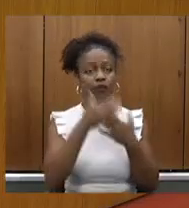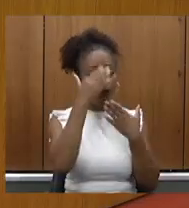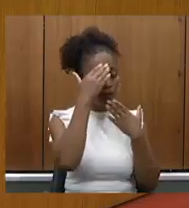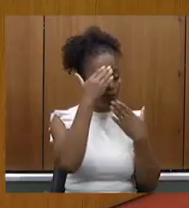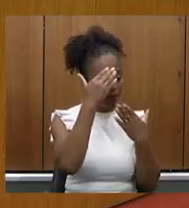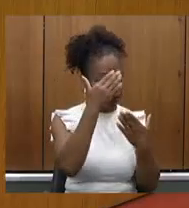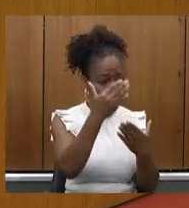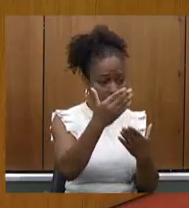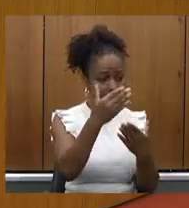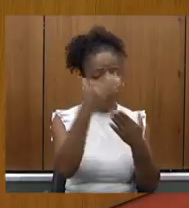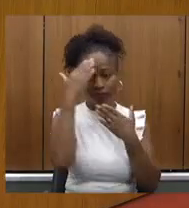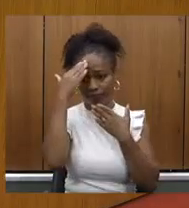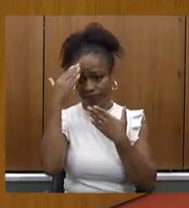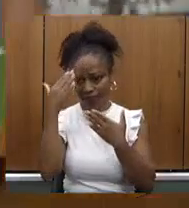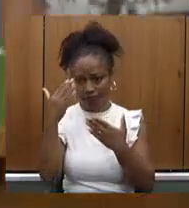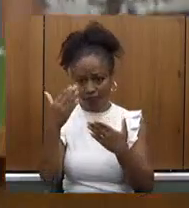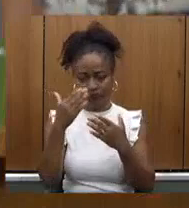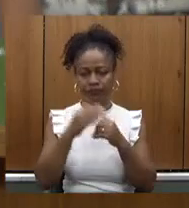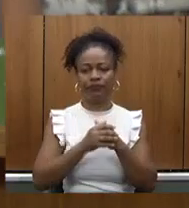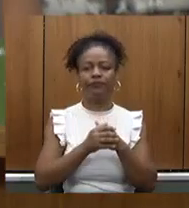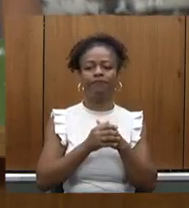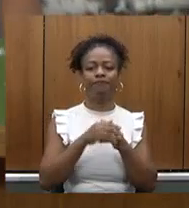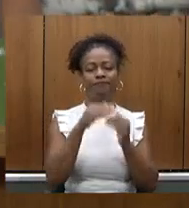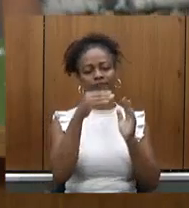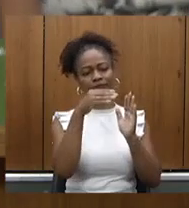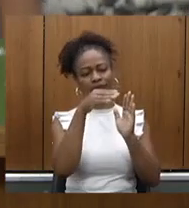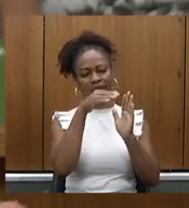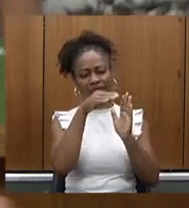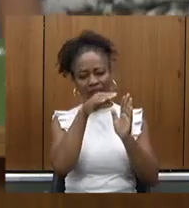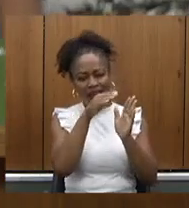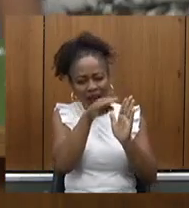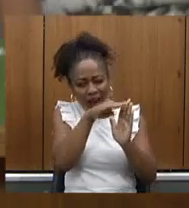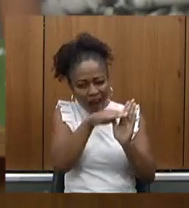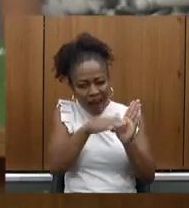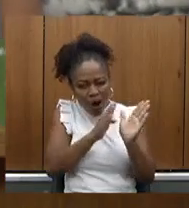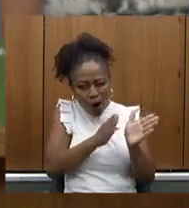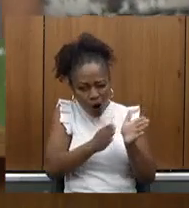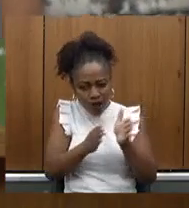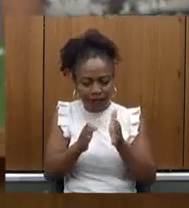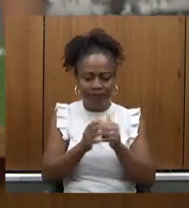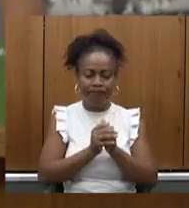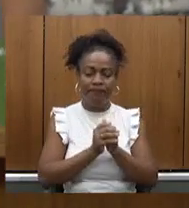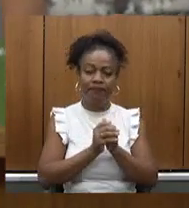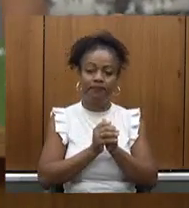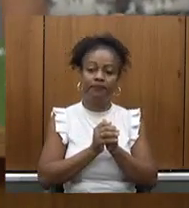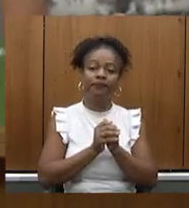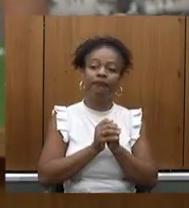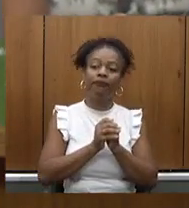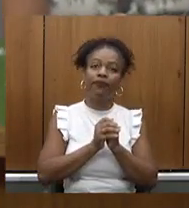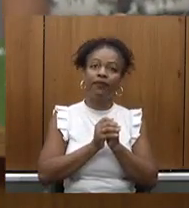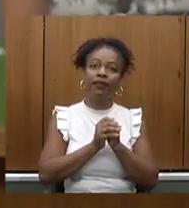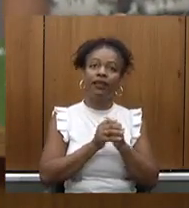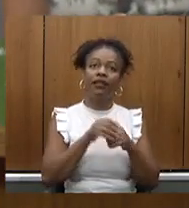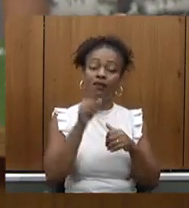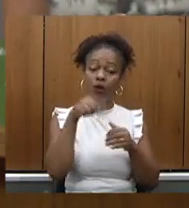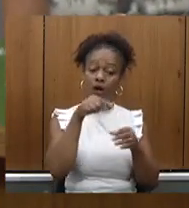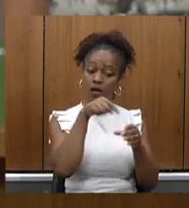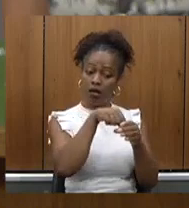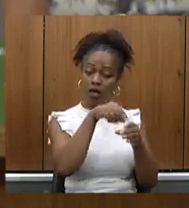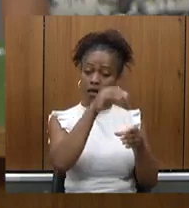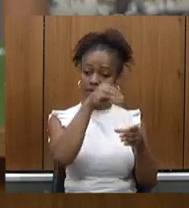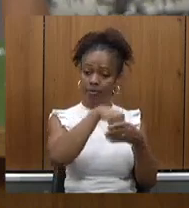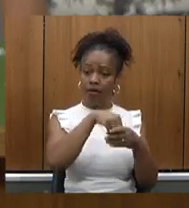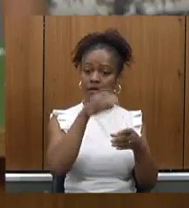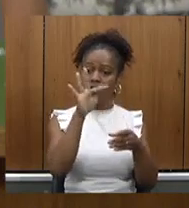deputado Jean então vamos em ordem aqui GFs é uma gratificação que tem na FEMIG na